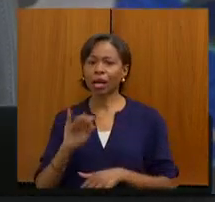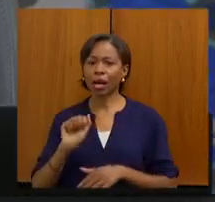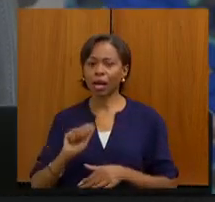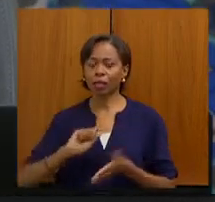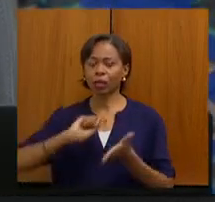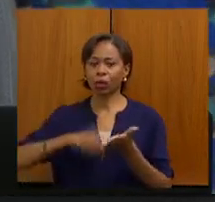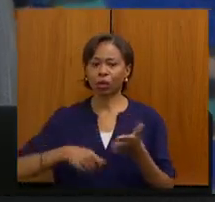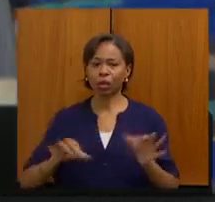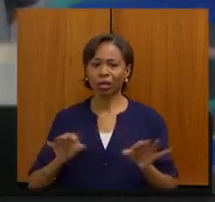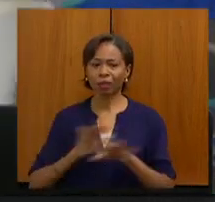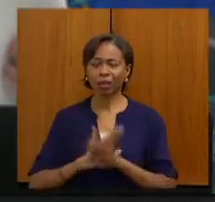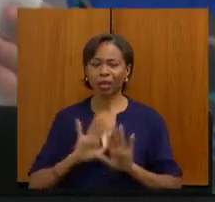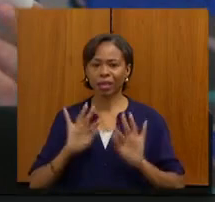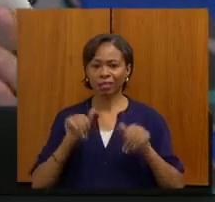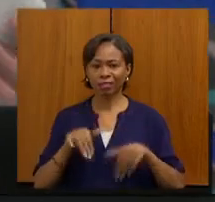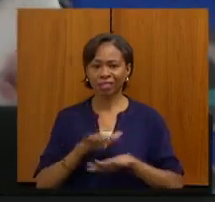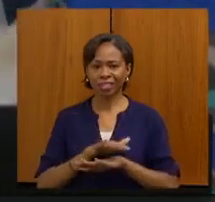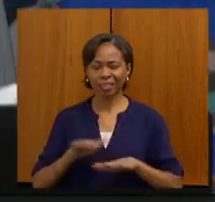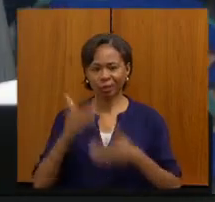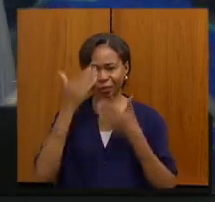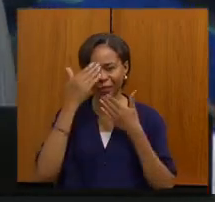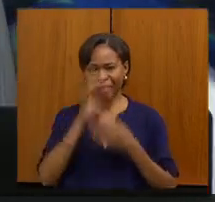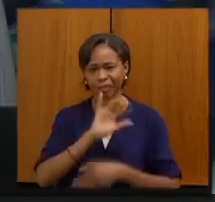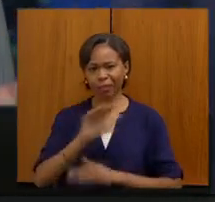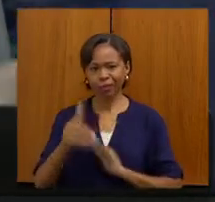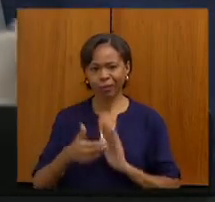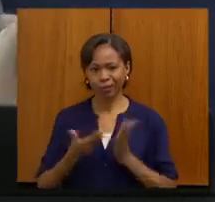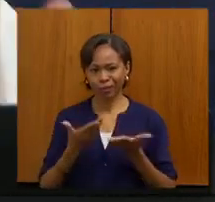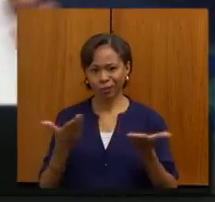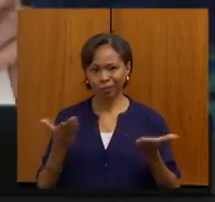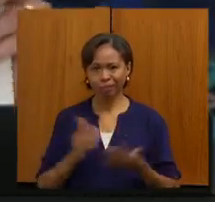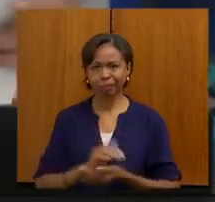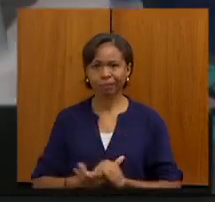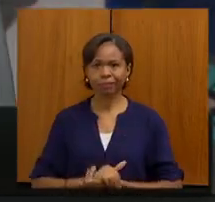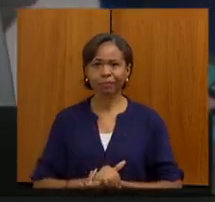da ata e encerra os nossos trabalhos. Muito obrigado a todos pela atenção. Obrigado.